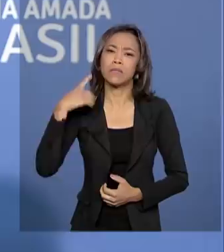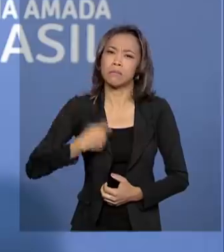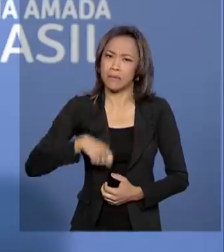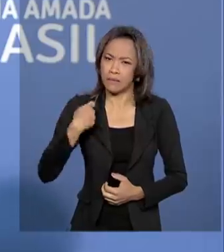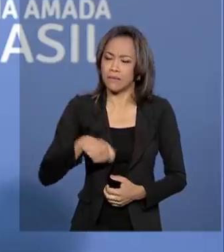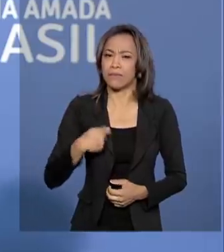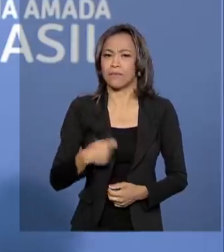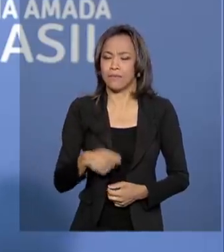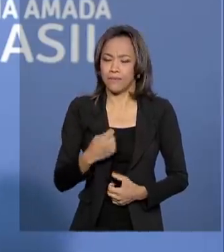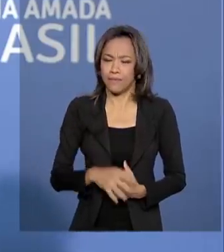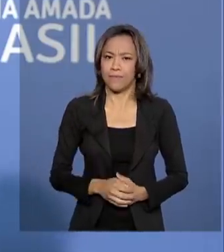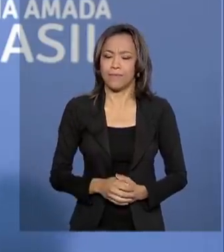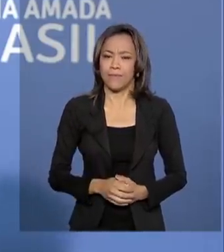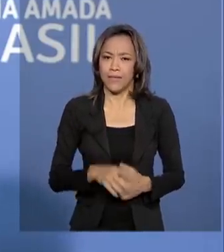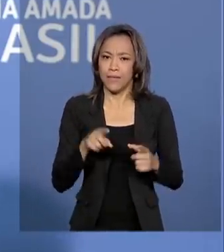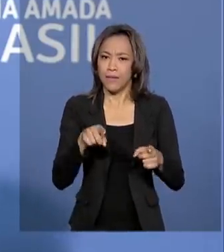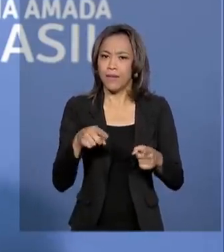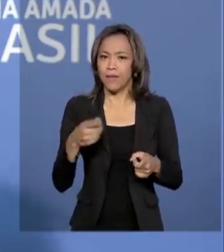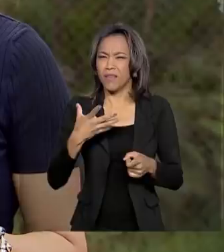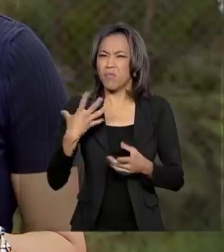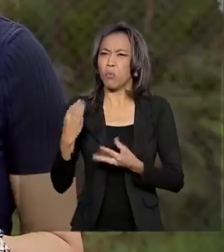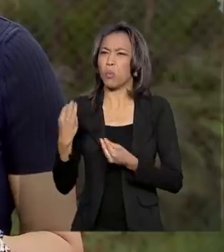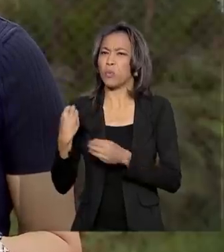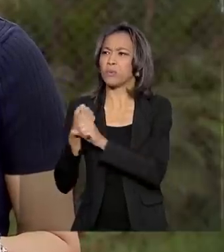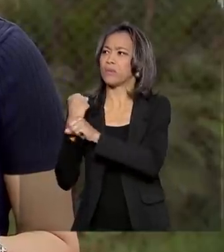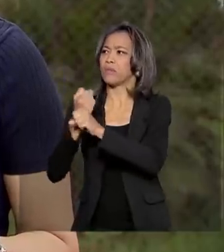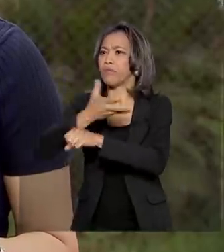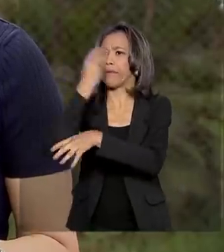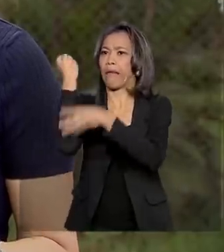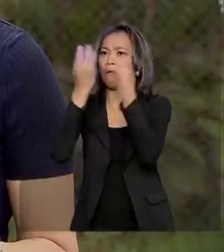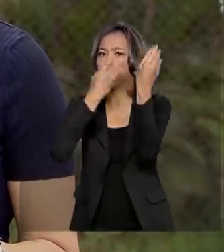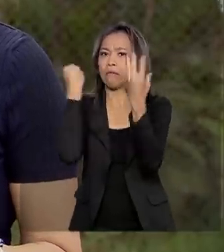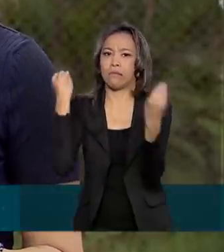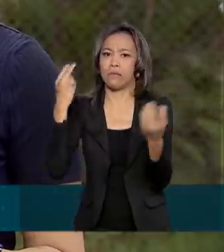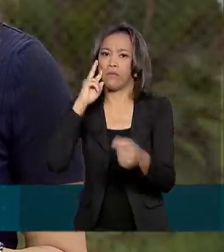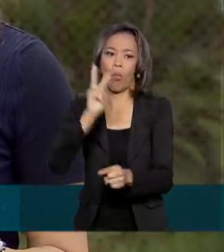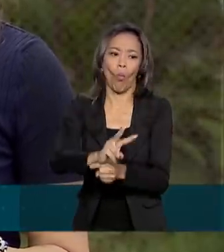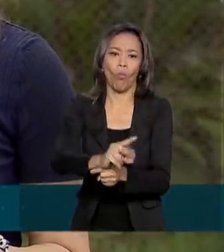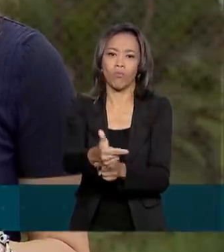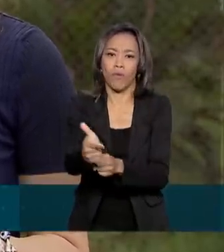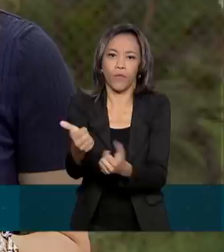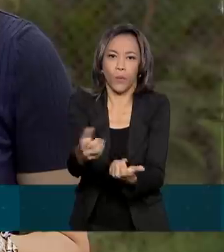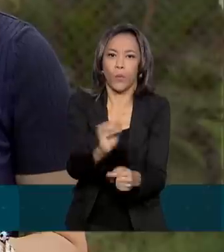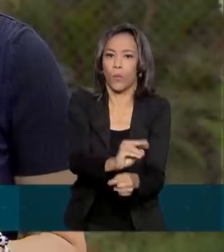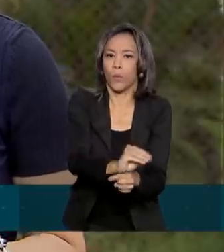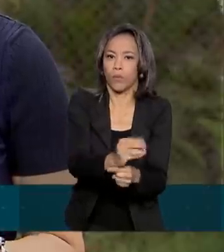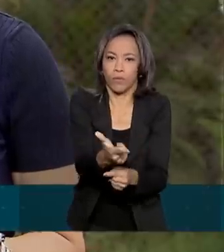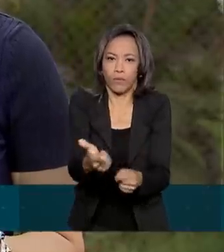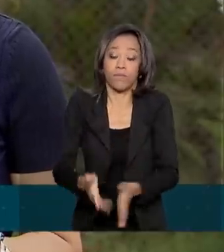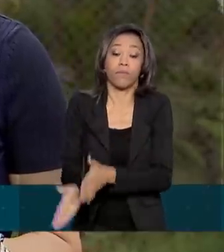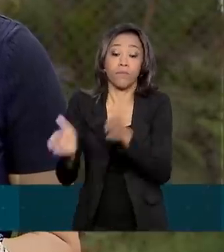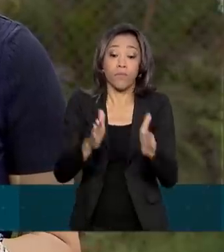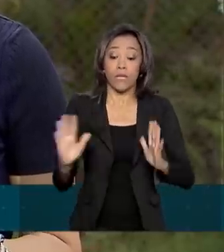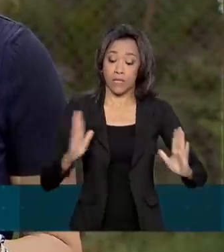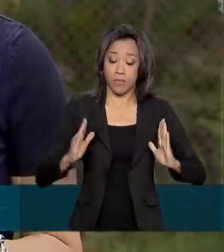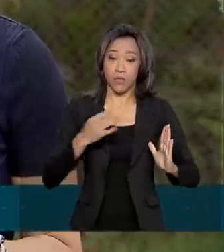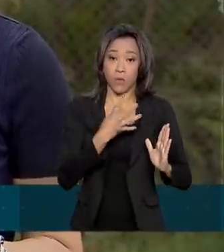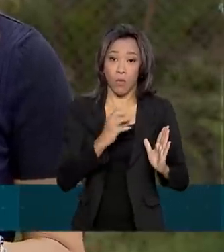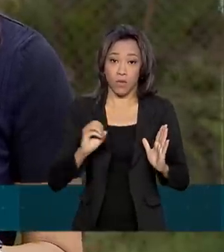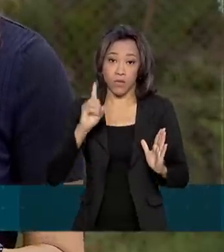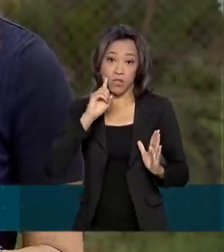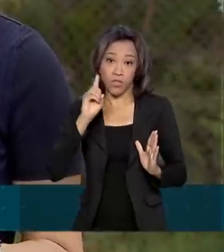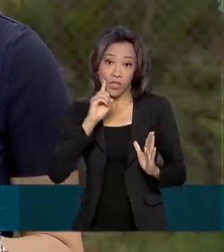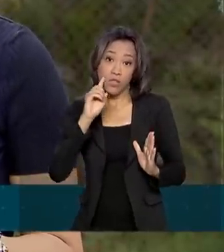necessitam e ficaram esquecidas por muito tempo. A saúde também recebeu atenção especial nesses 400 dias com a ampliação do